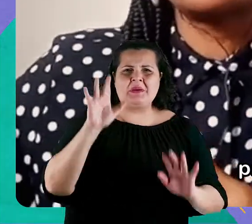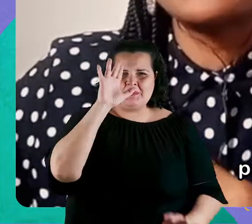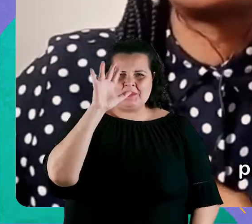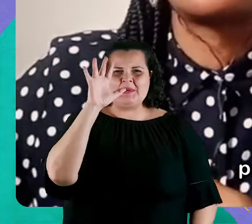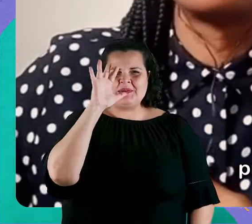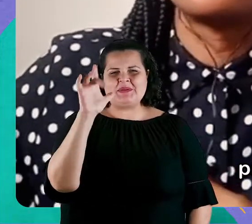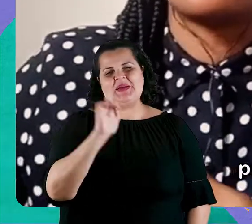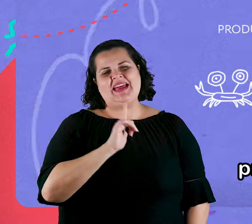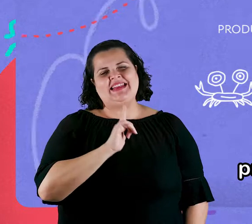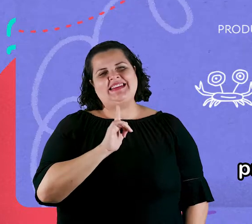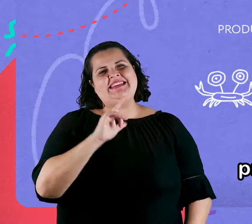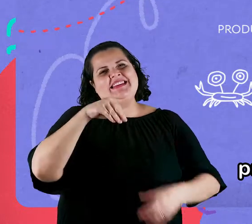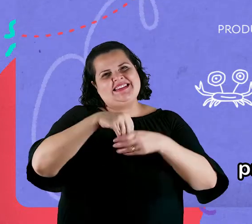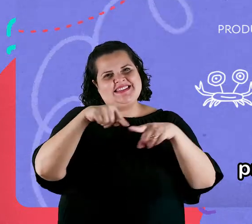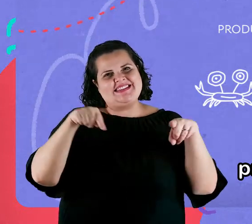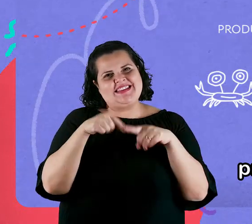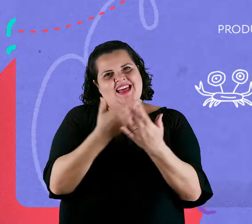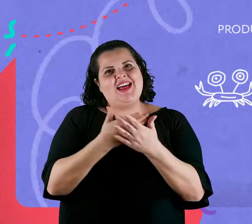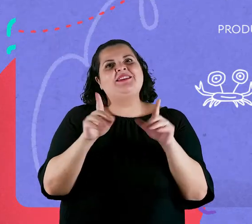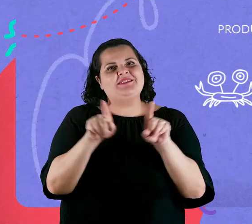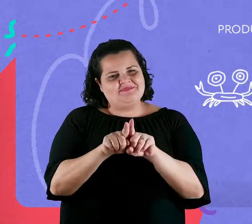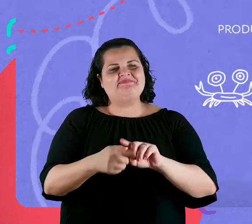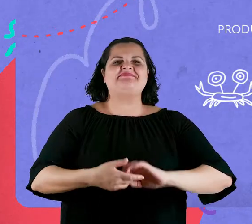precisa estar na sala de aula também.